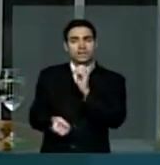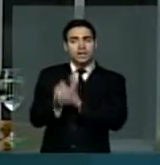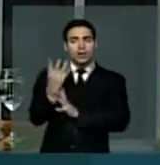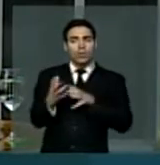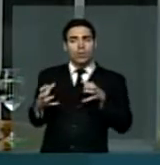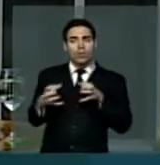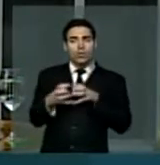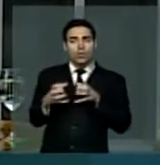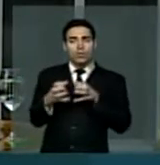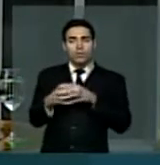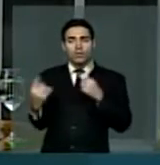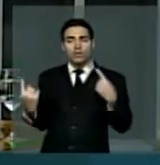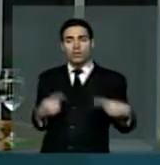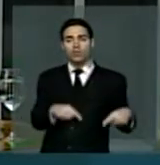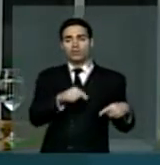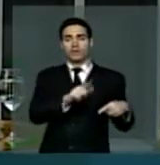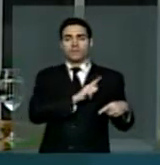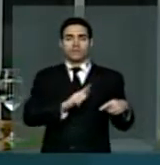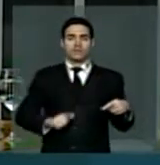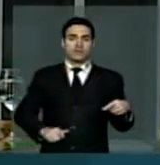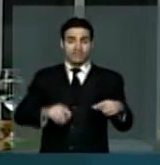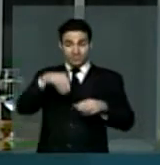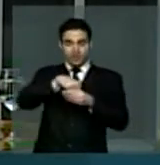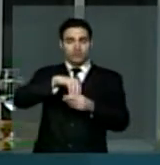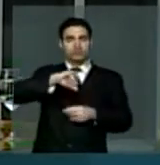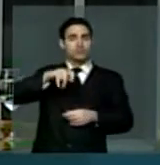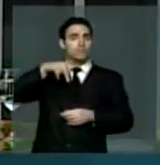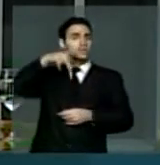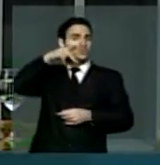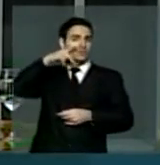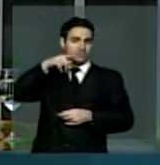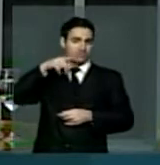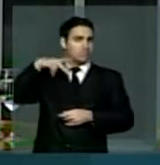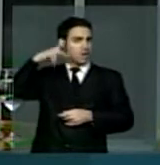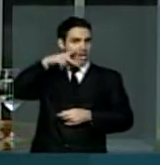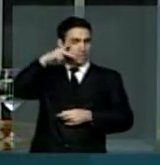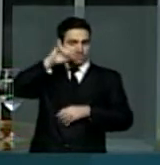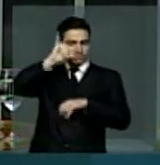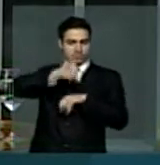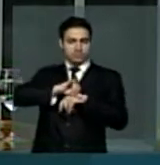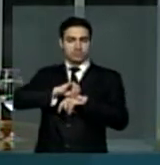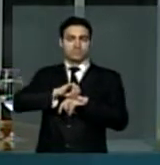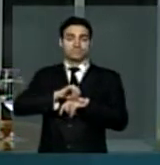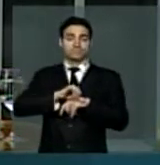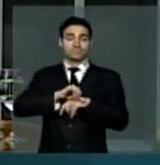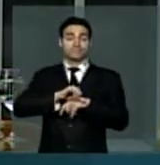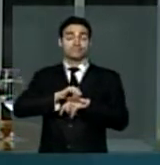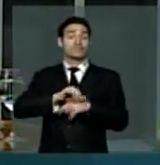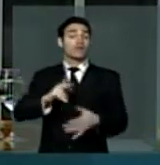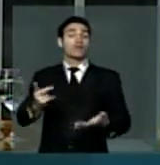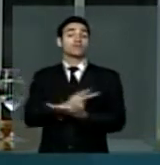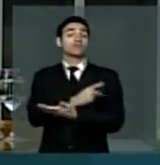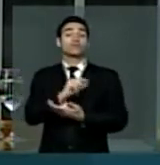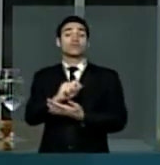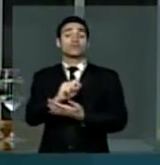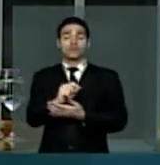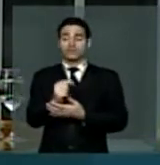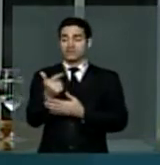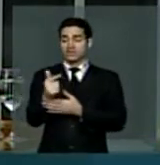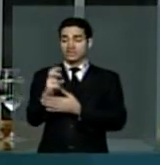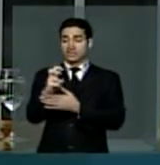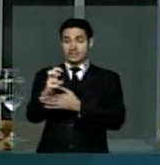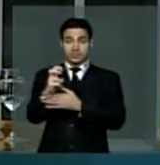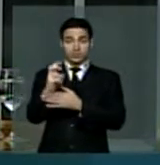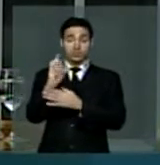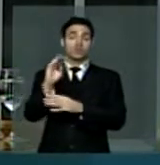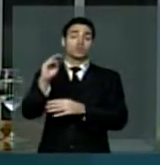Paraíba no município de João Pessoa. E foi o resultado. Apenas 25 municípios nós